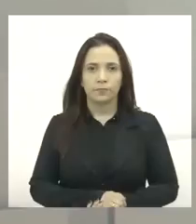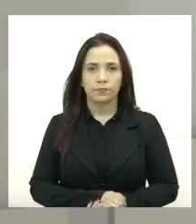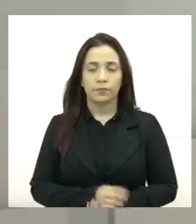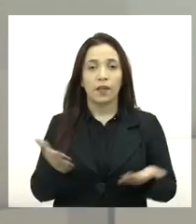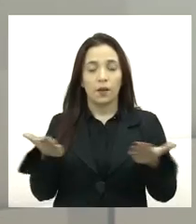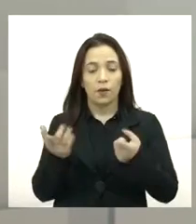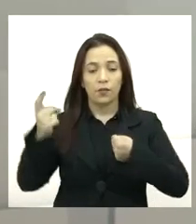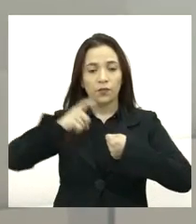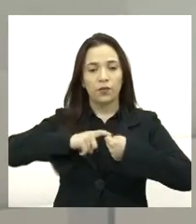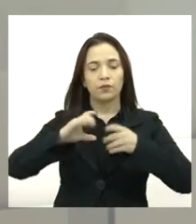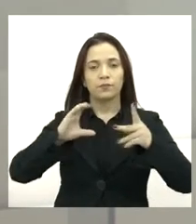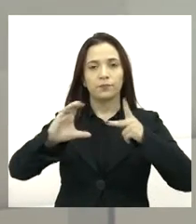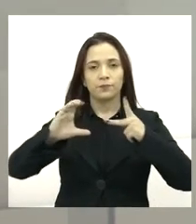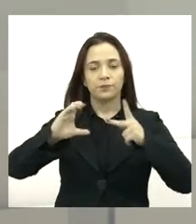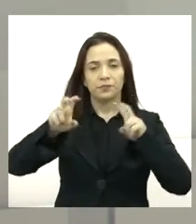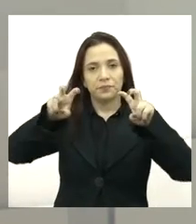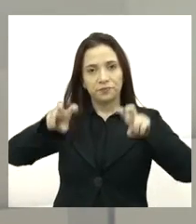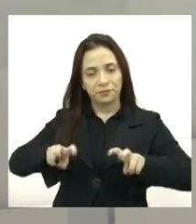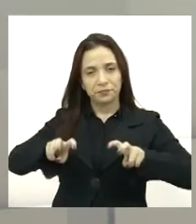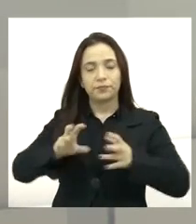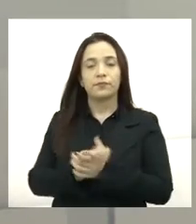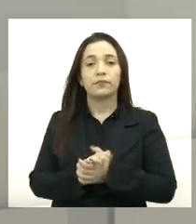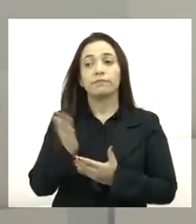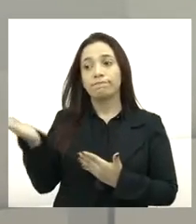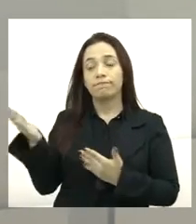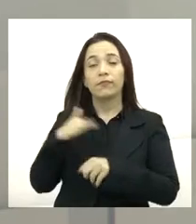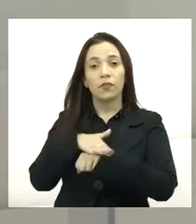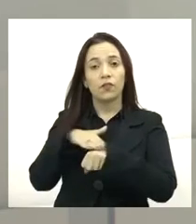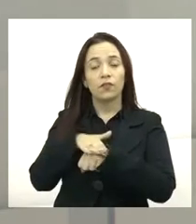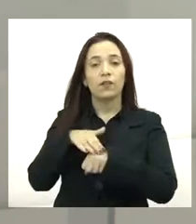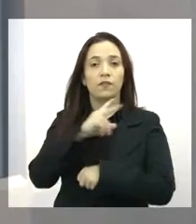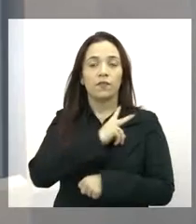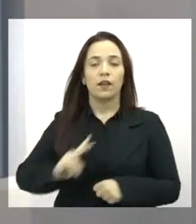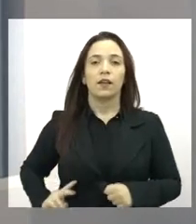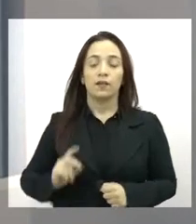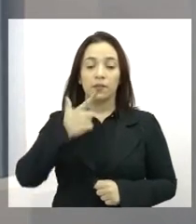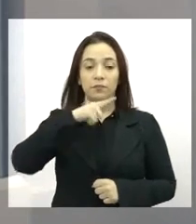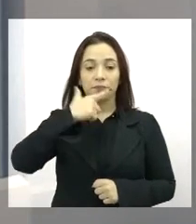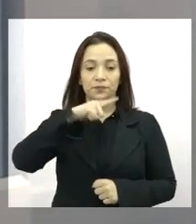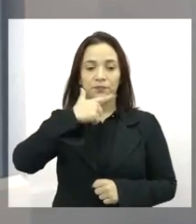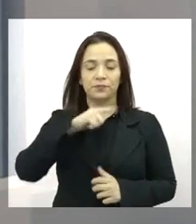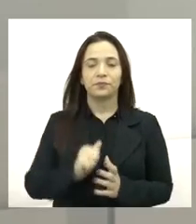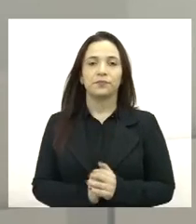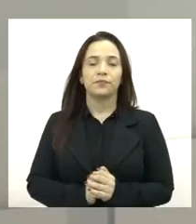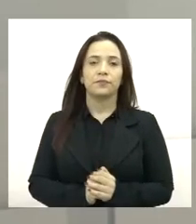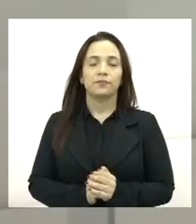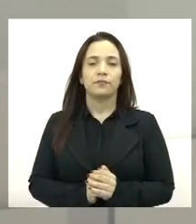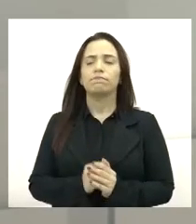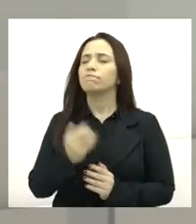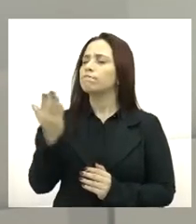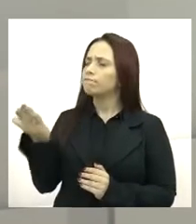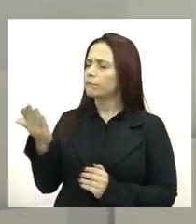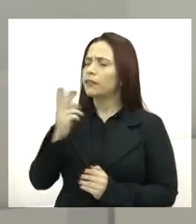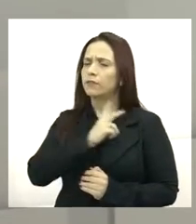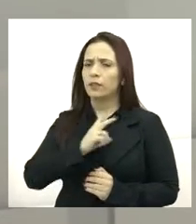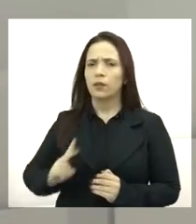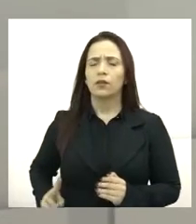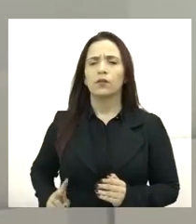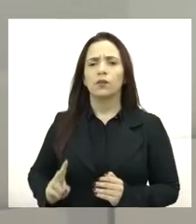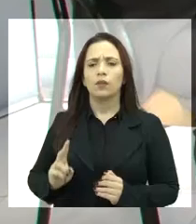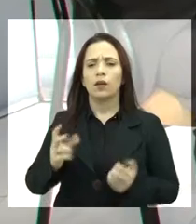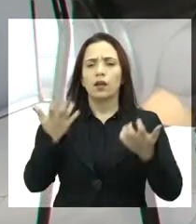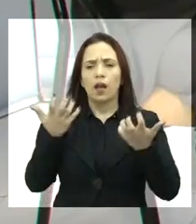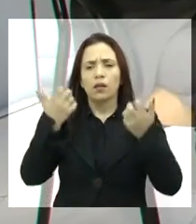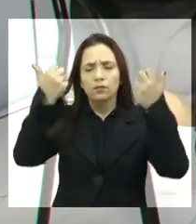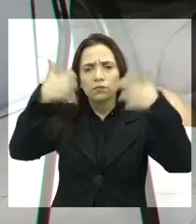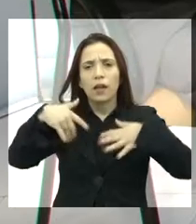Estamos de volta com o Plenário da Cidade. Estou conversando com a vereadora Larissa Gaspar. Vereadora, eu só queria abrir um parênteses